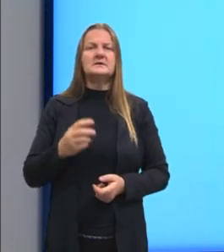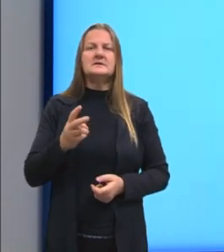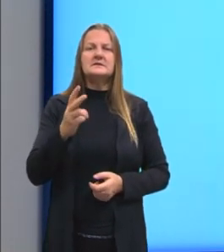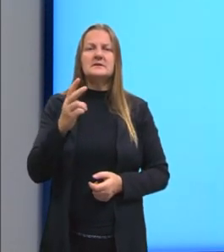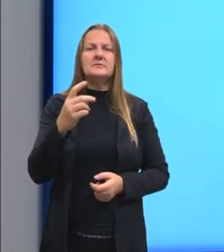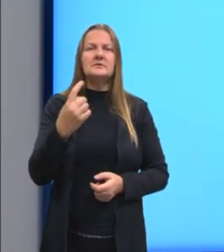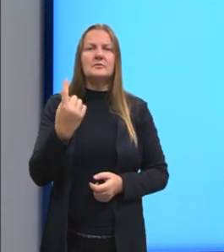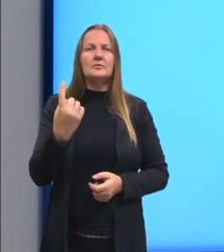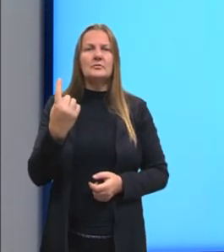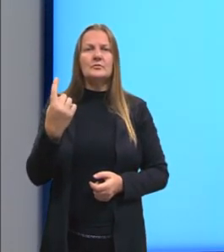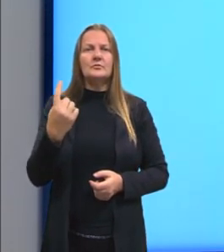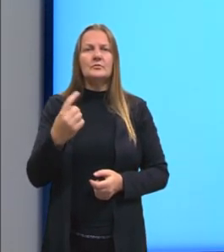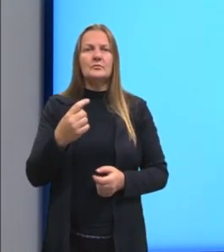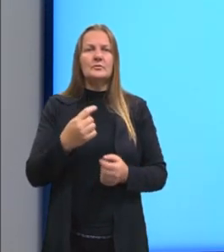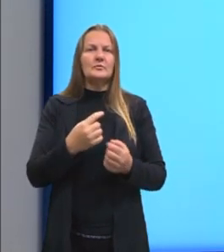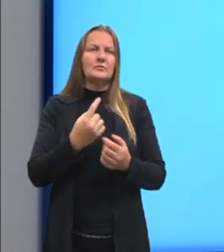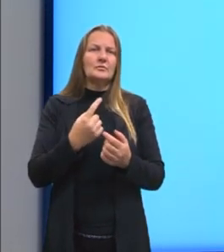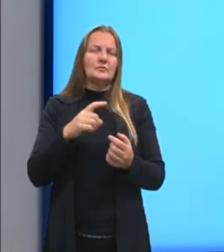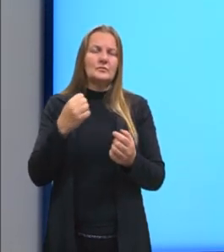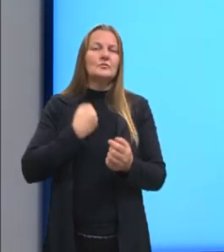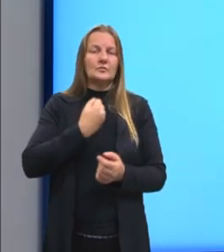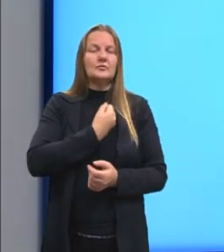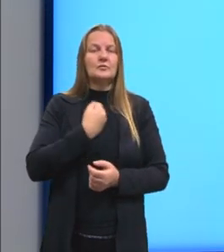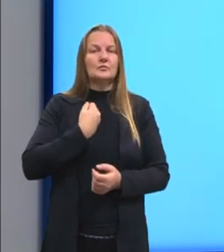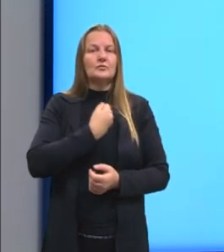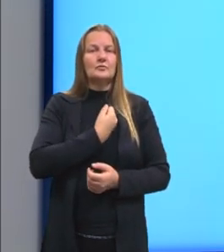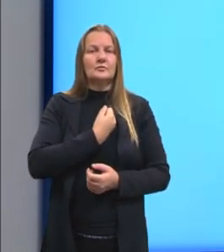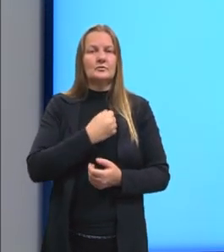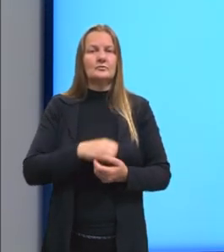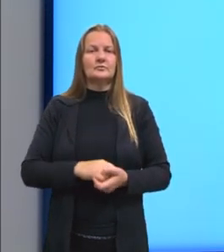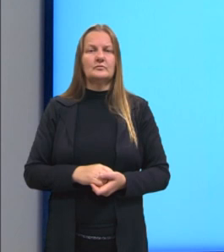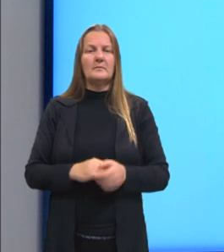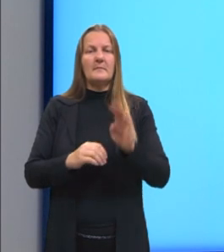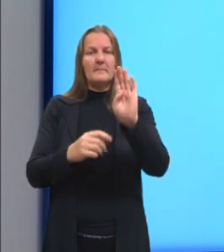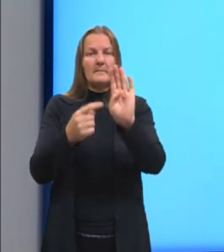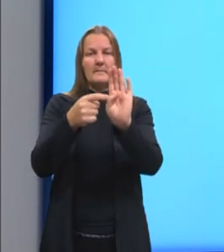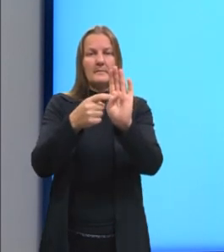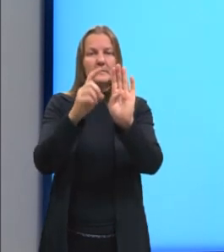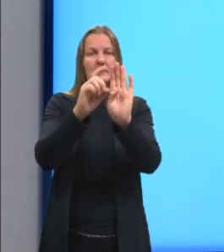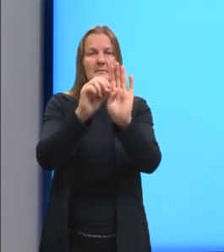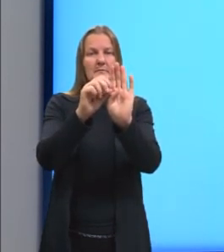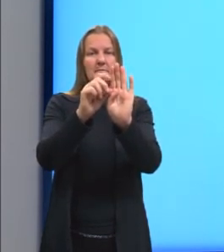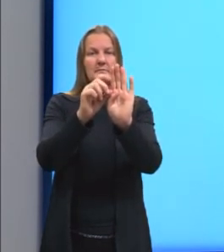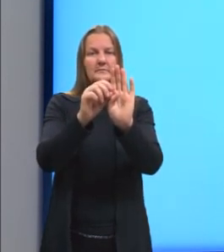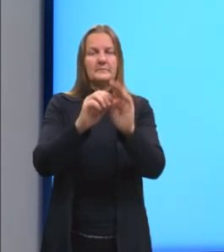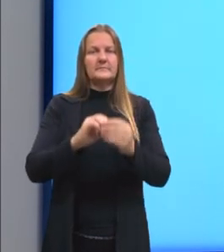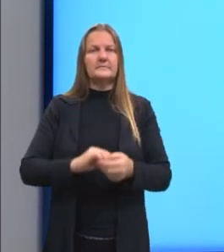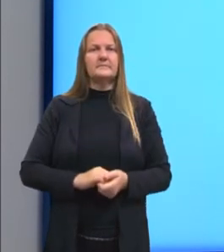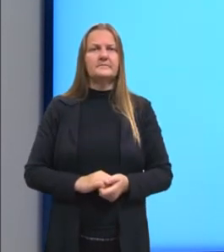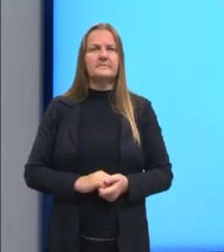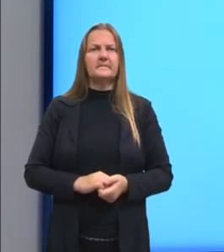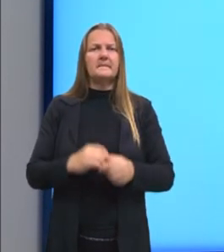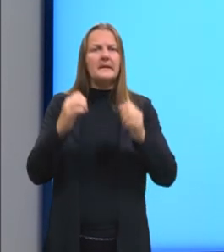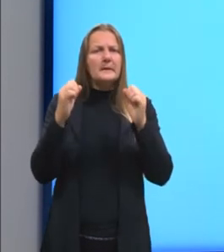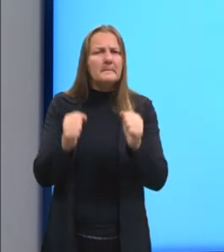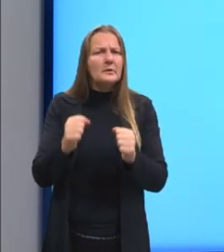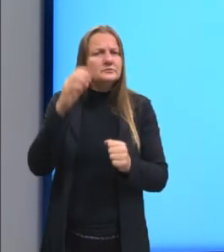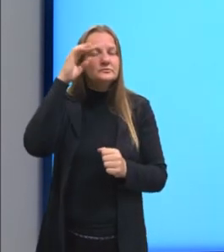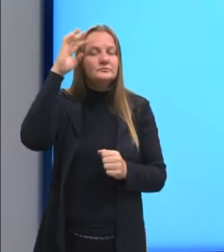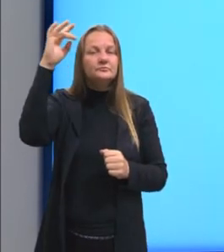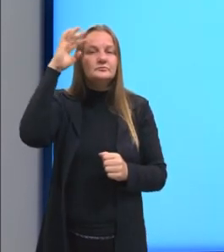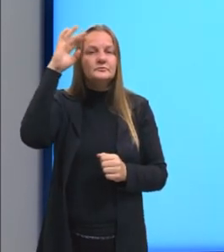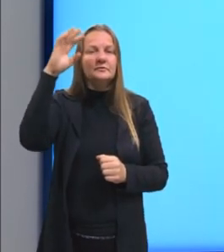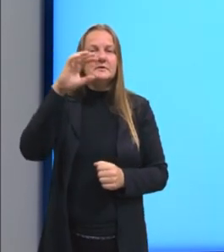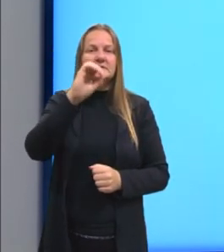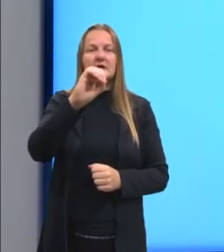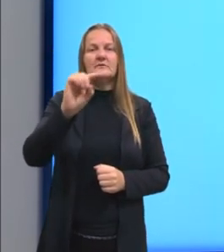1 aqui porque nós estamos trabalhando ali com a potência de base 10, né? Então, aqui vocês podem imaginar que seria